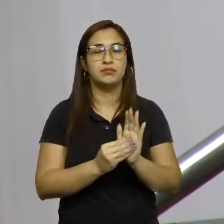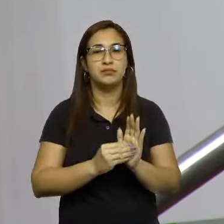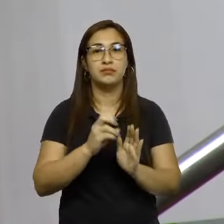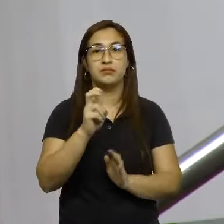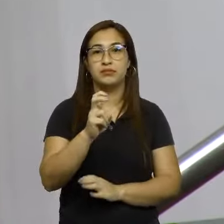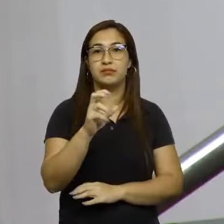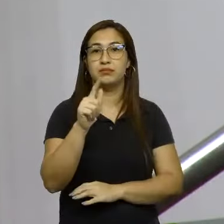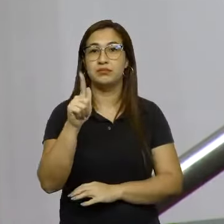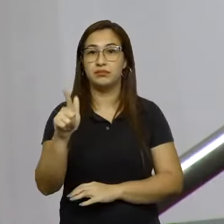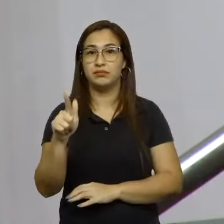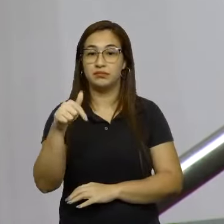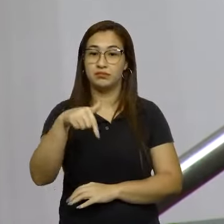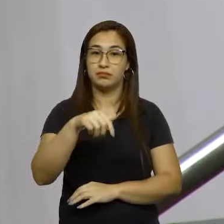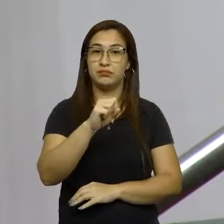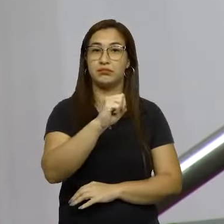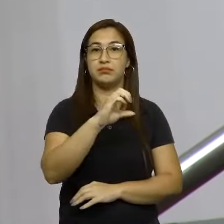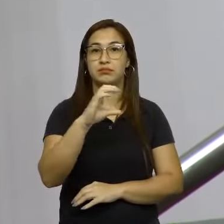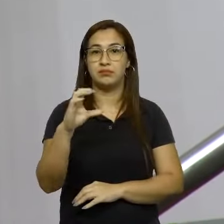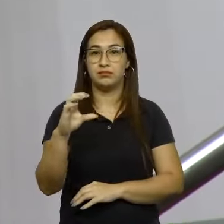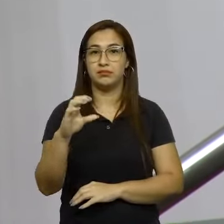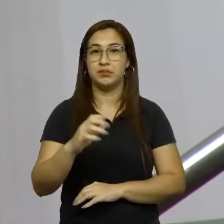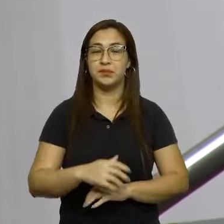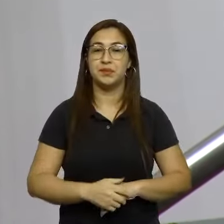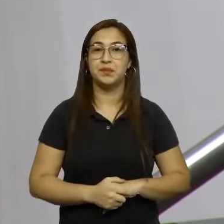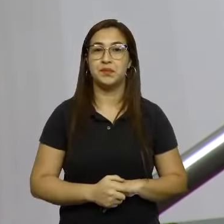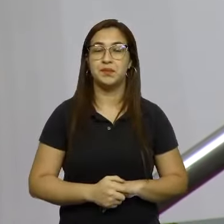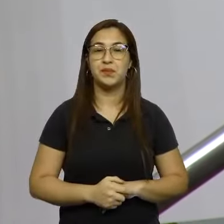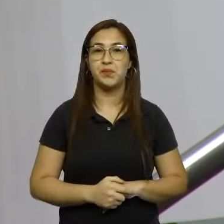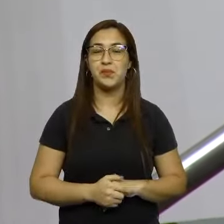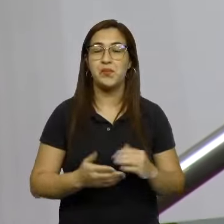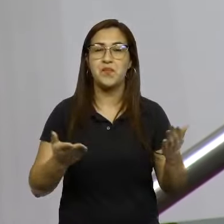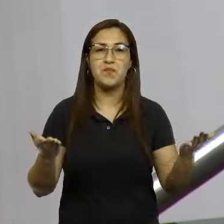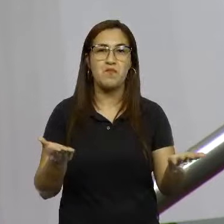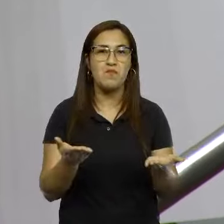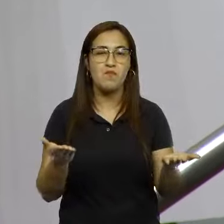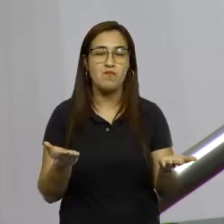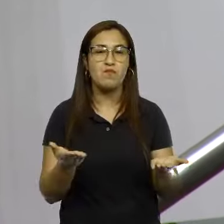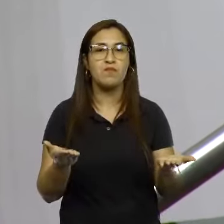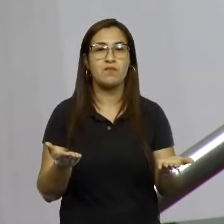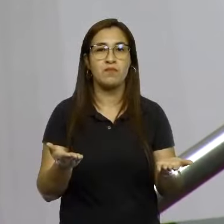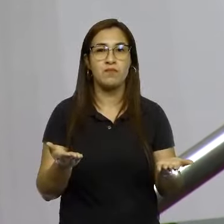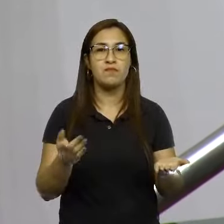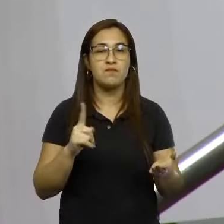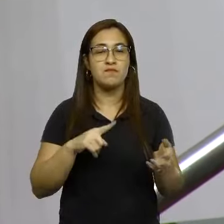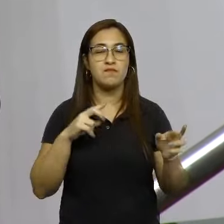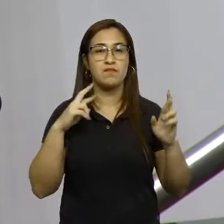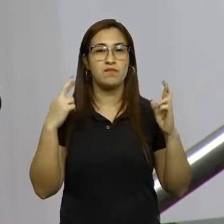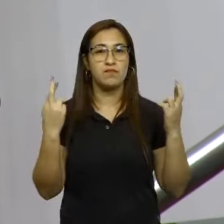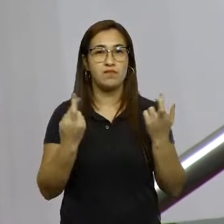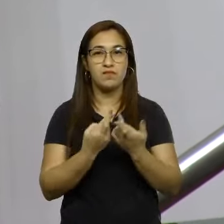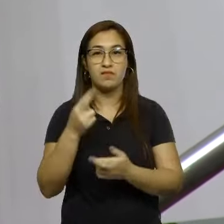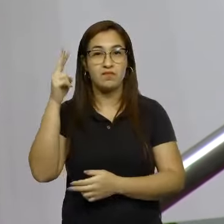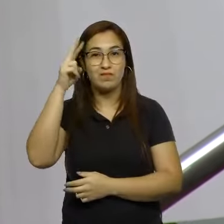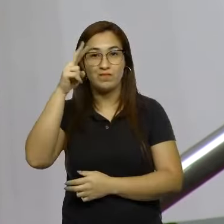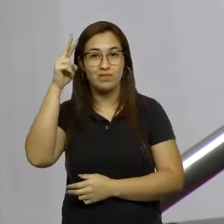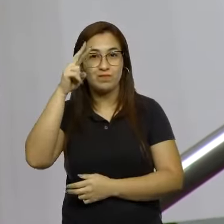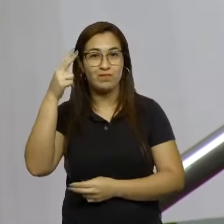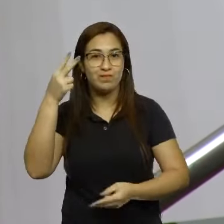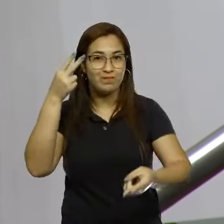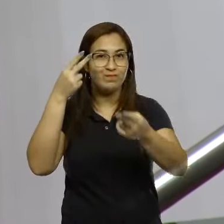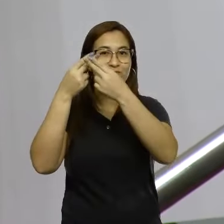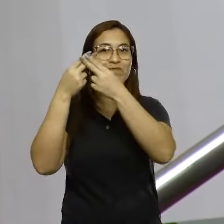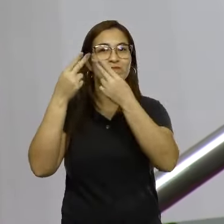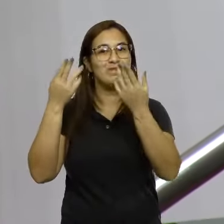aqui no Estado de Santa Catarina. E hoje, deputado Volney Weber, foi uma reunião histórica, deputado Ismael,